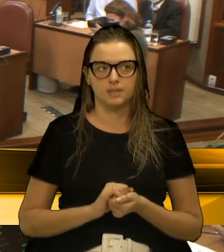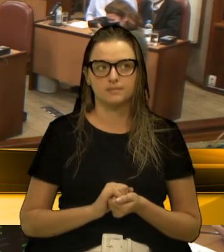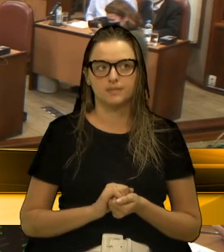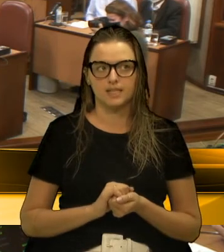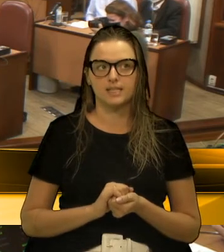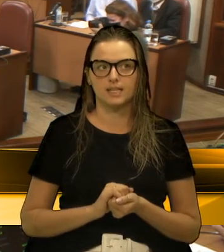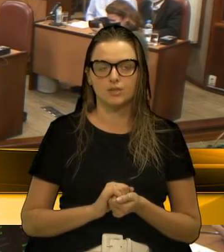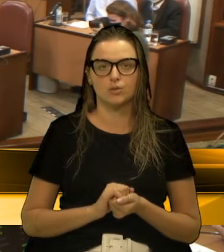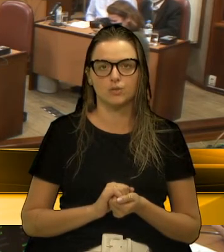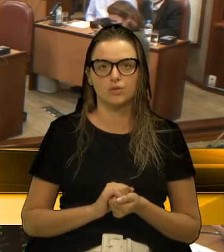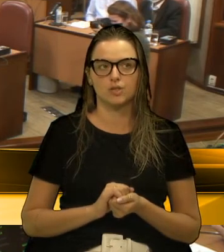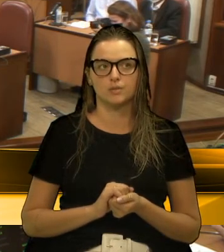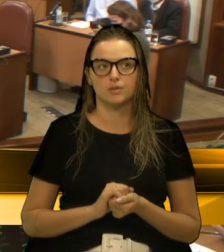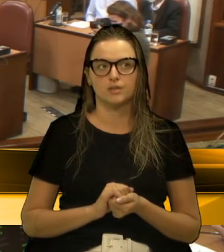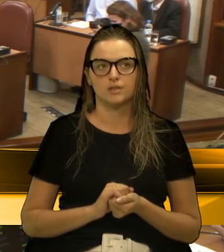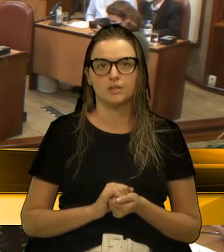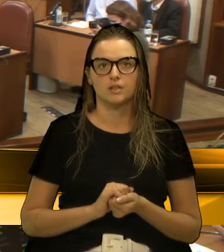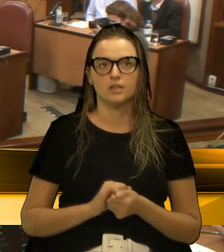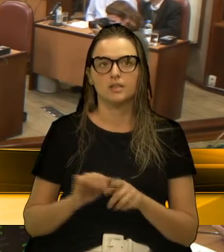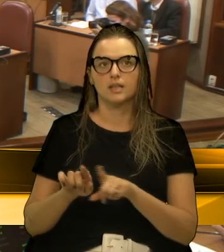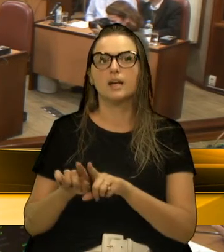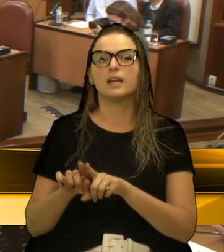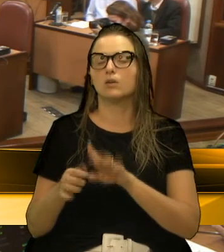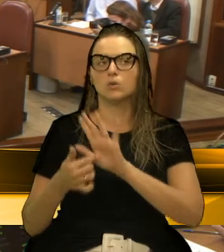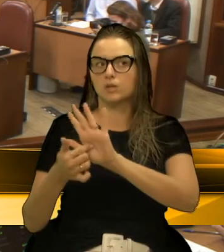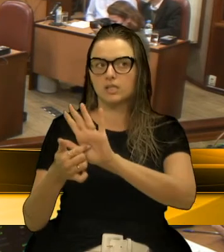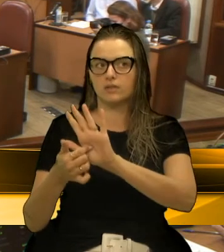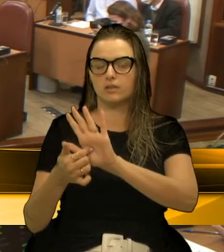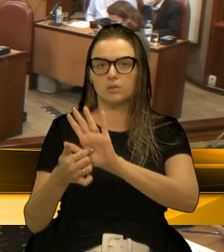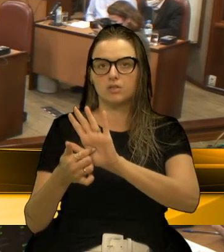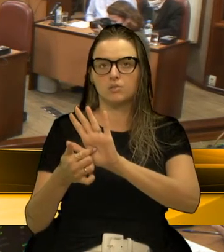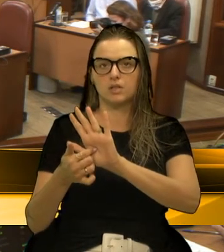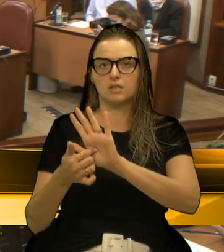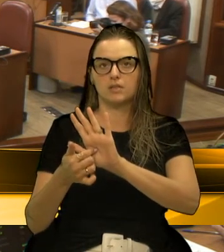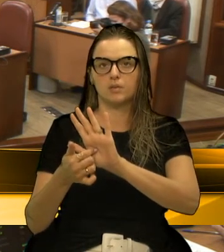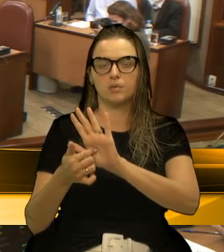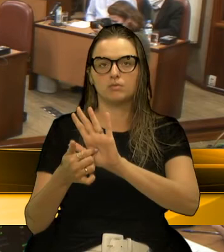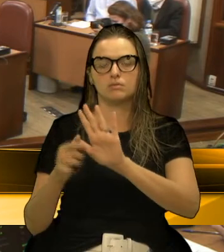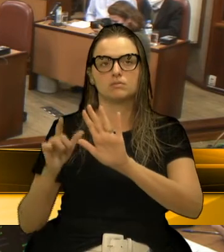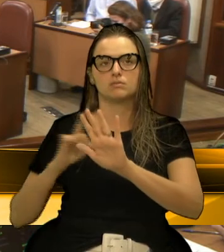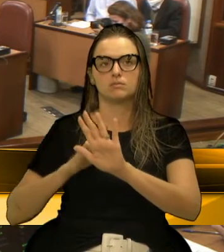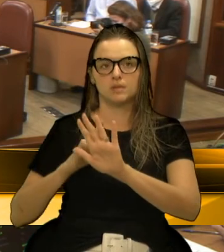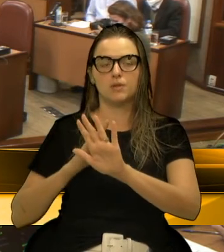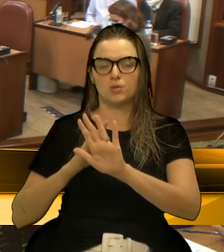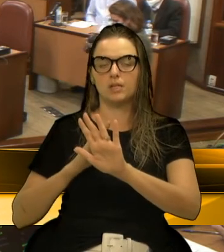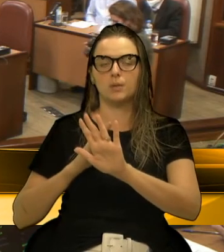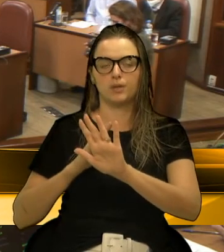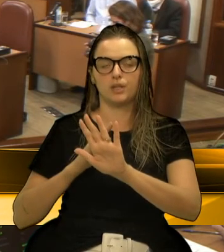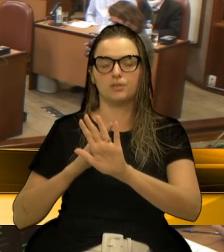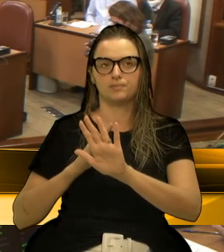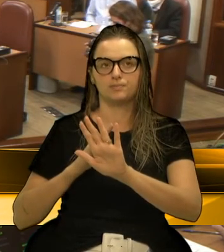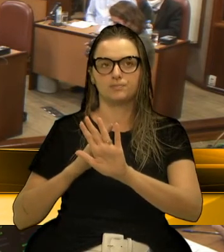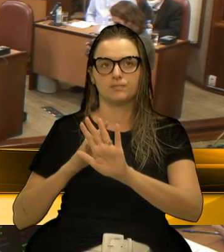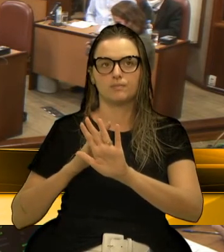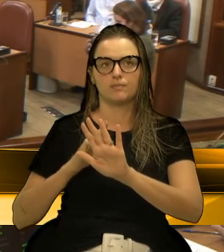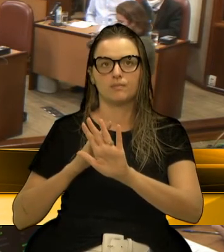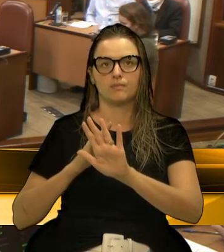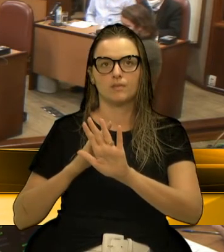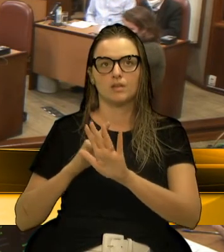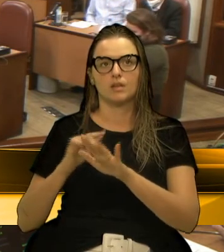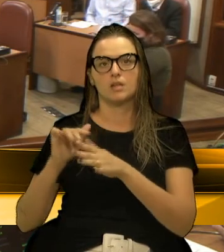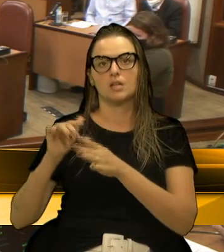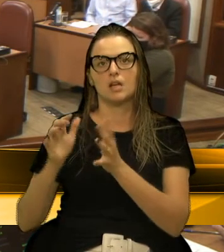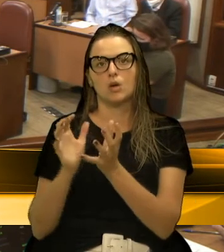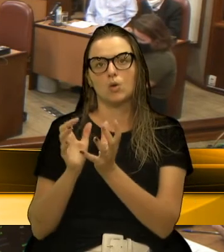Pegar o gancho aqui do vereador Bortola, que lembrou também da passagem do nosso último pracinho aqui da